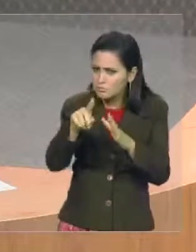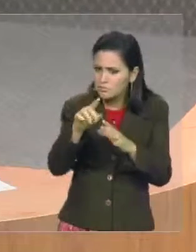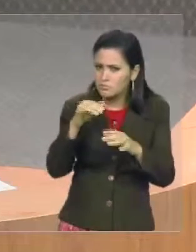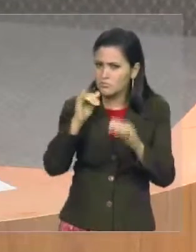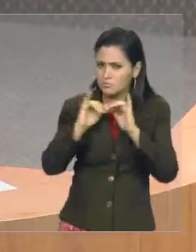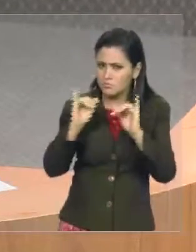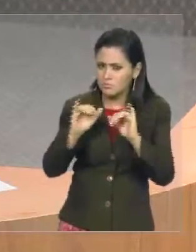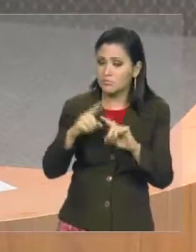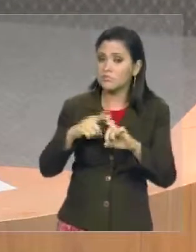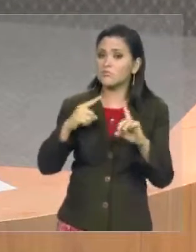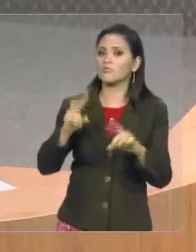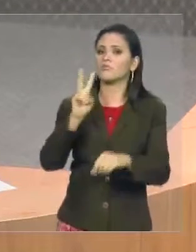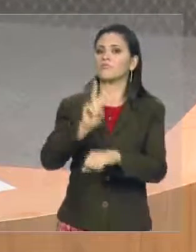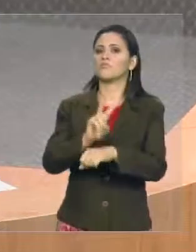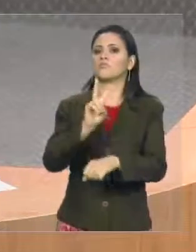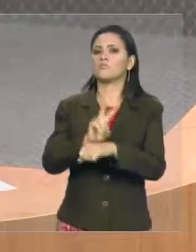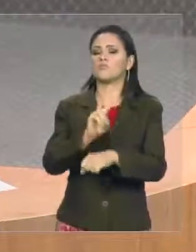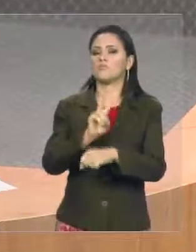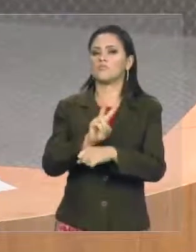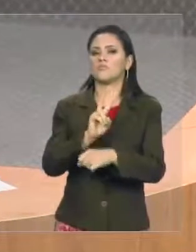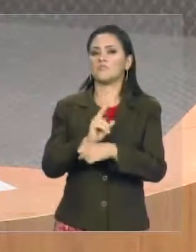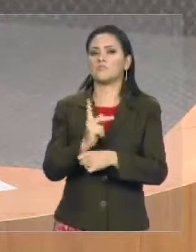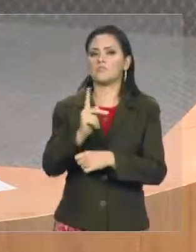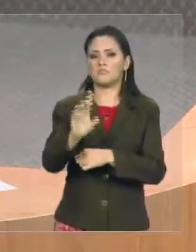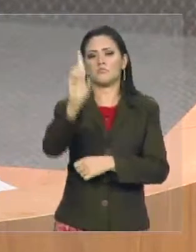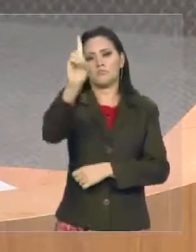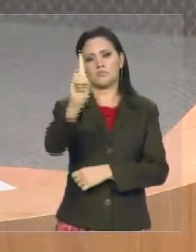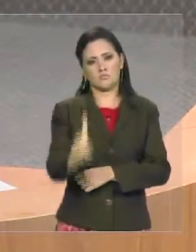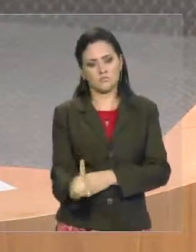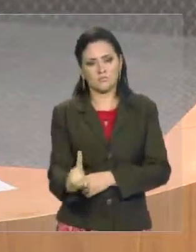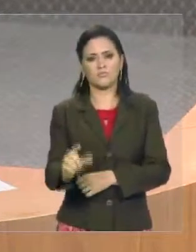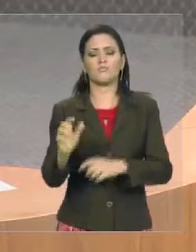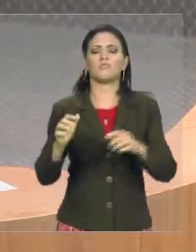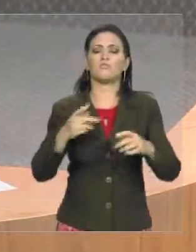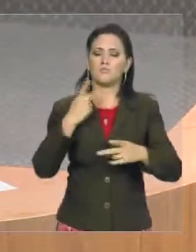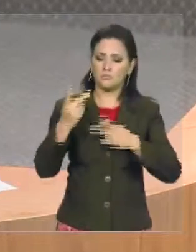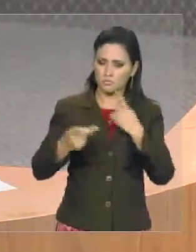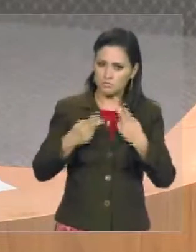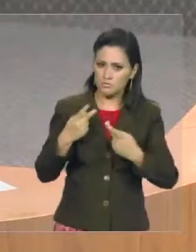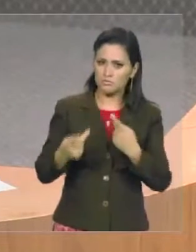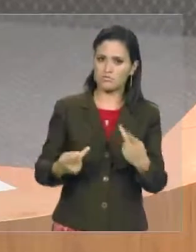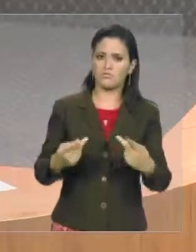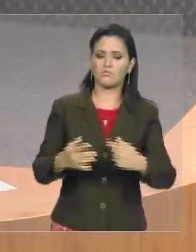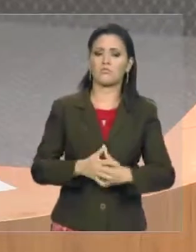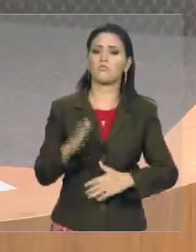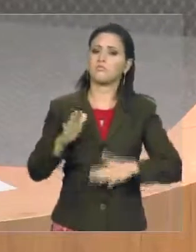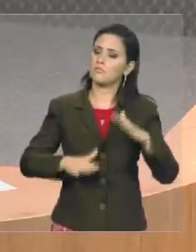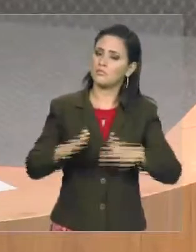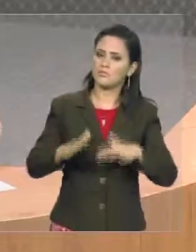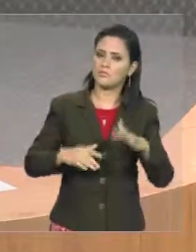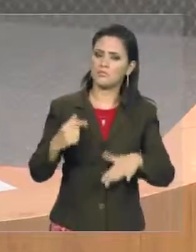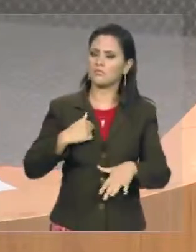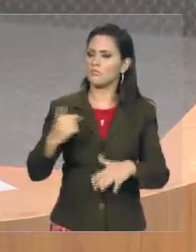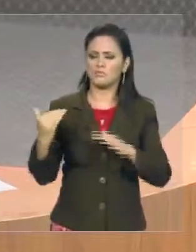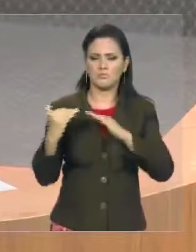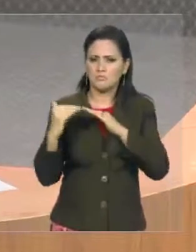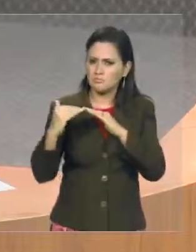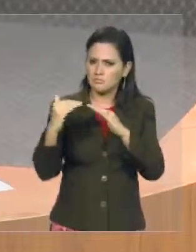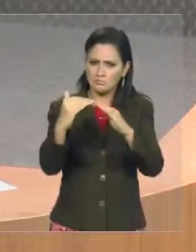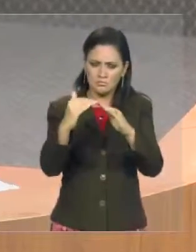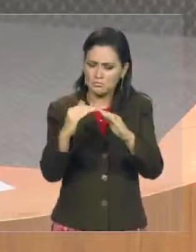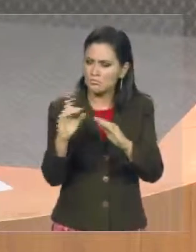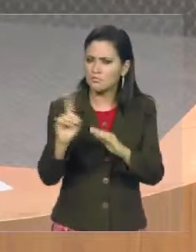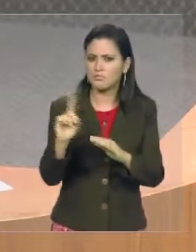morte, o teu direito de dizer, o teu direito de falar. Muito embora não concordemos com o pronunciamento, com as ações de